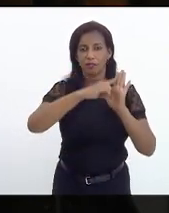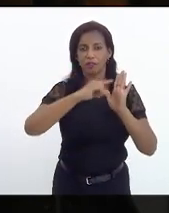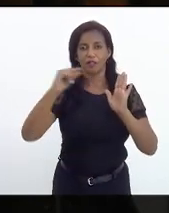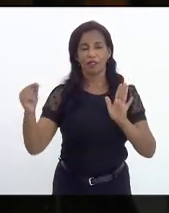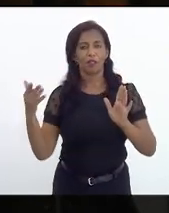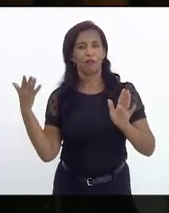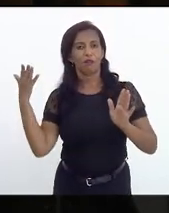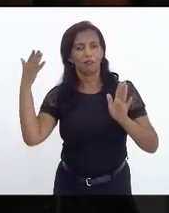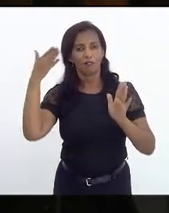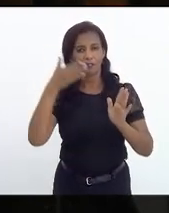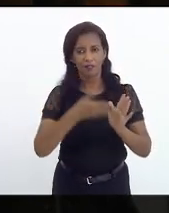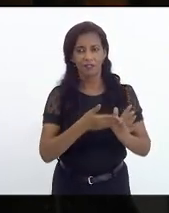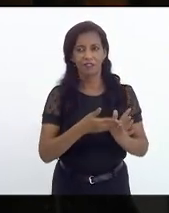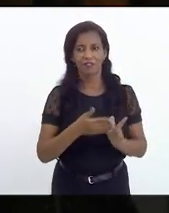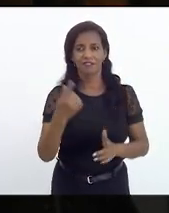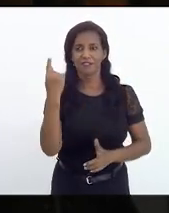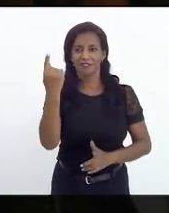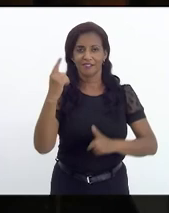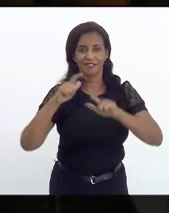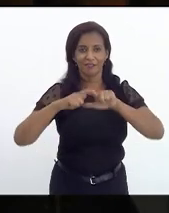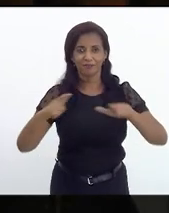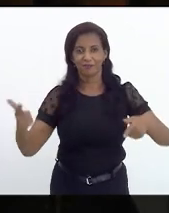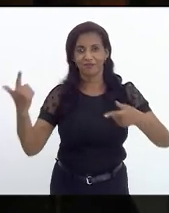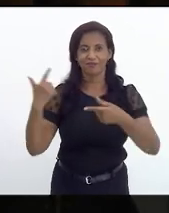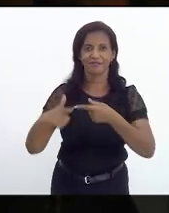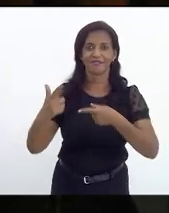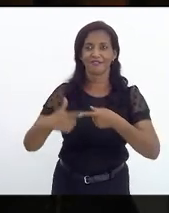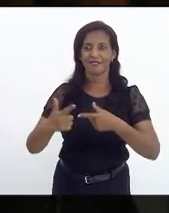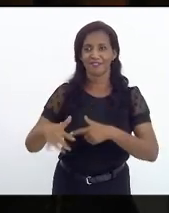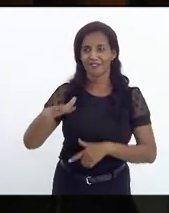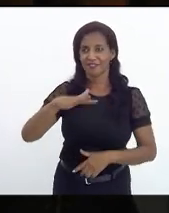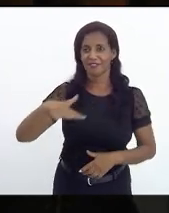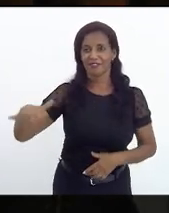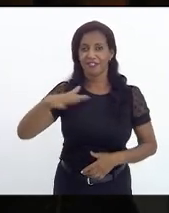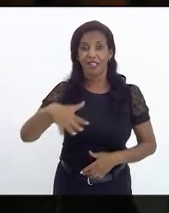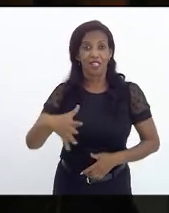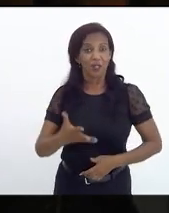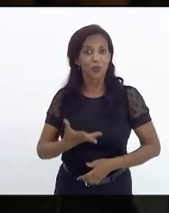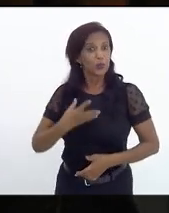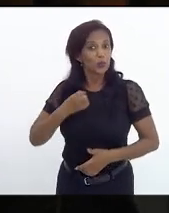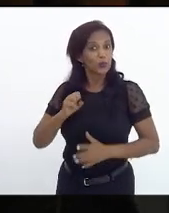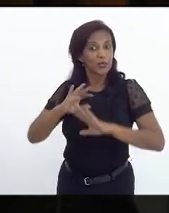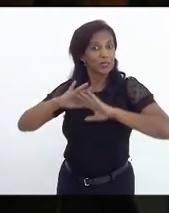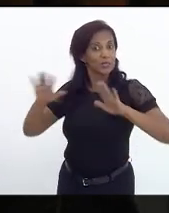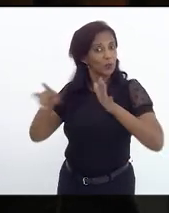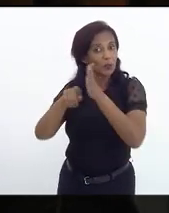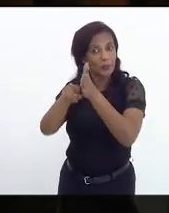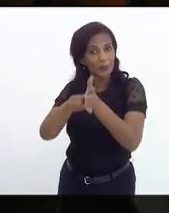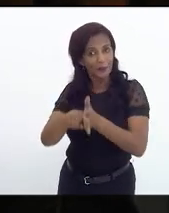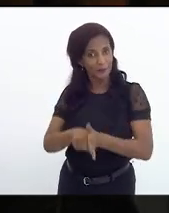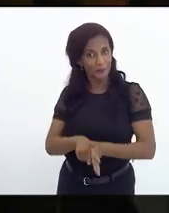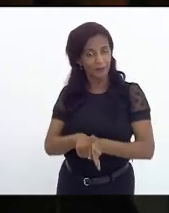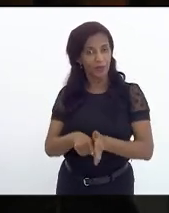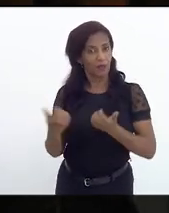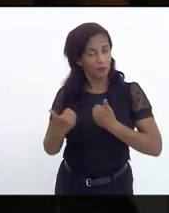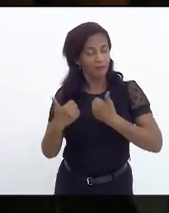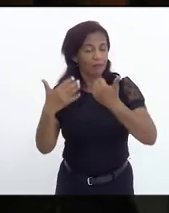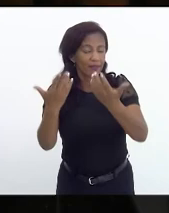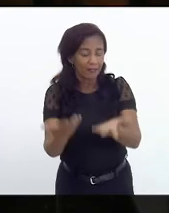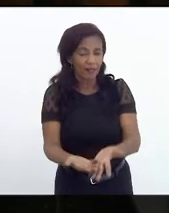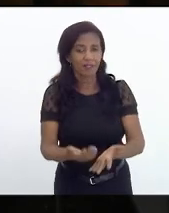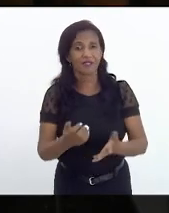enfaticamente que um dos grandes problemas desses territórios não é surpresa mas é importante que uma pesquisa traga isso